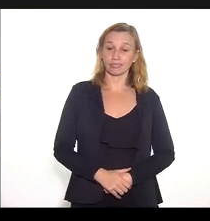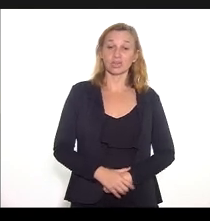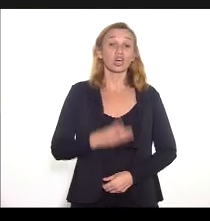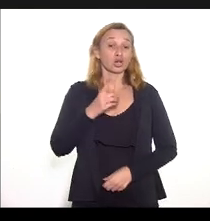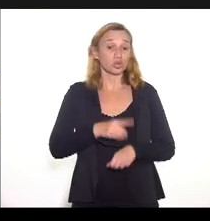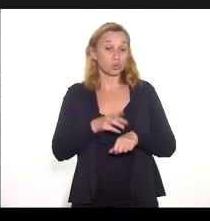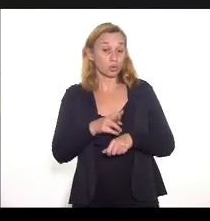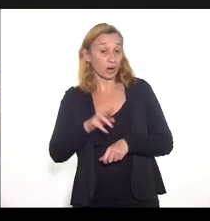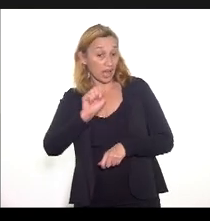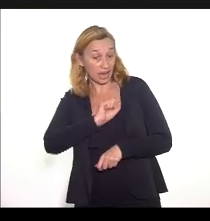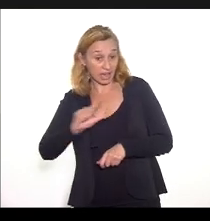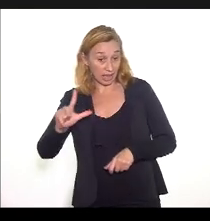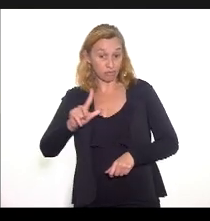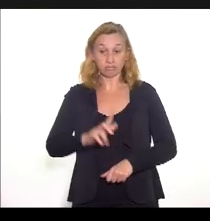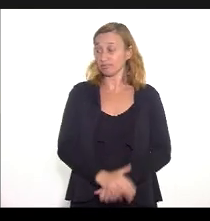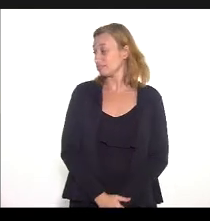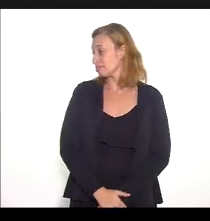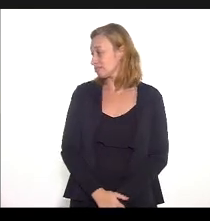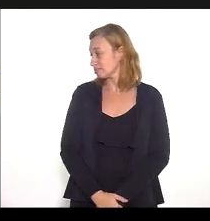Doutora Raquel...